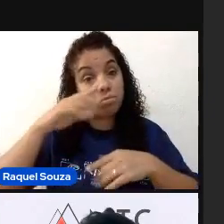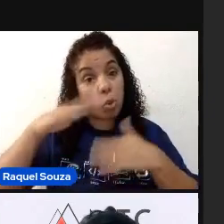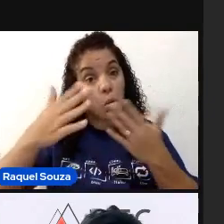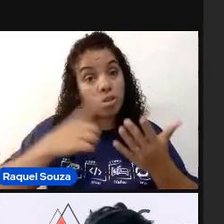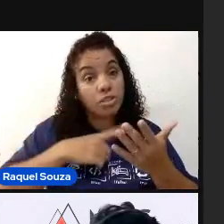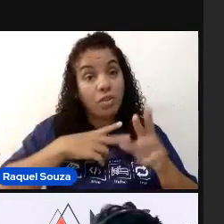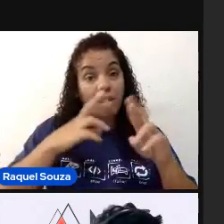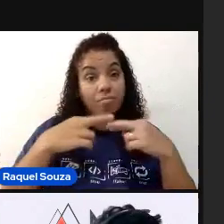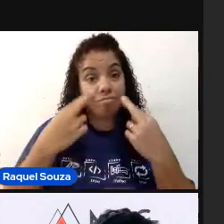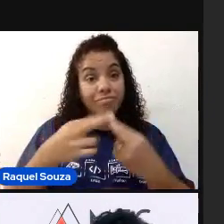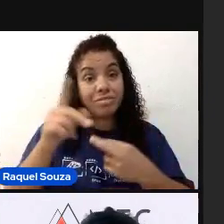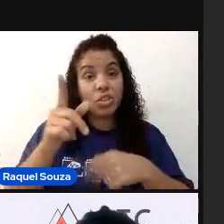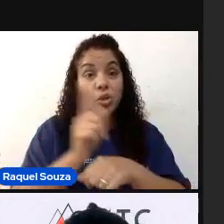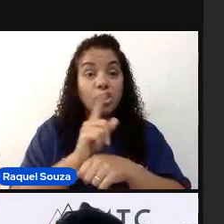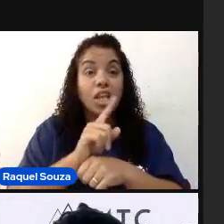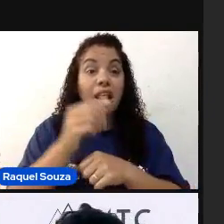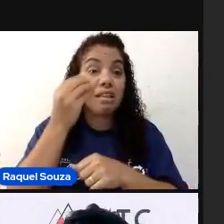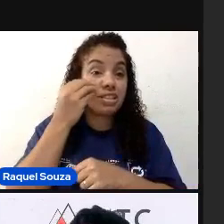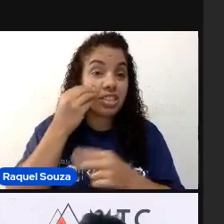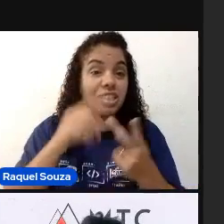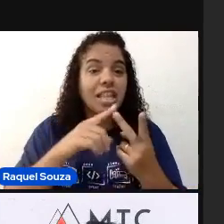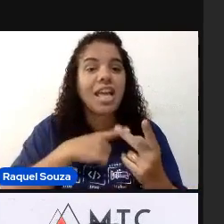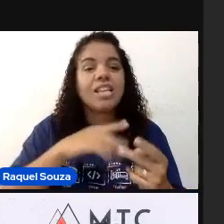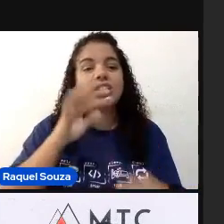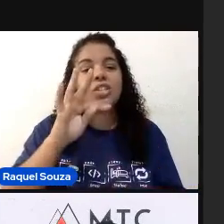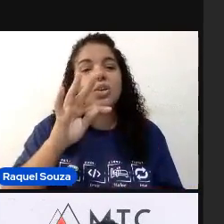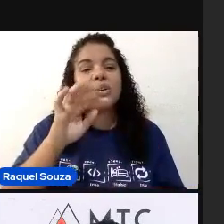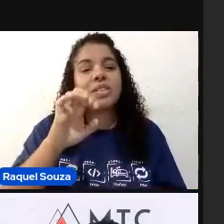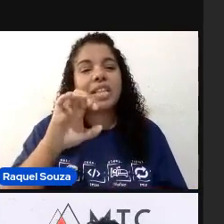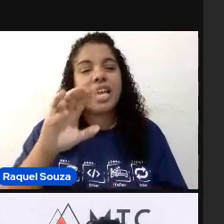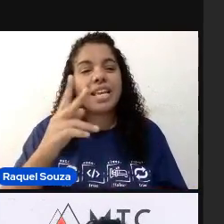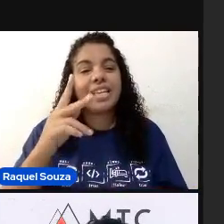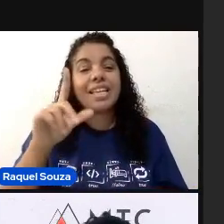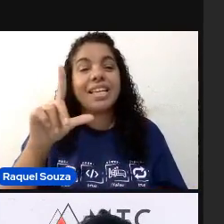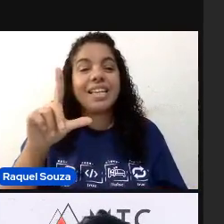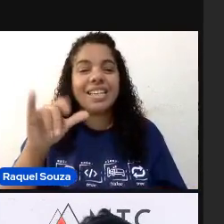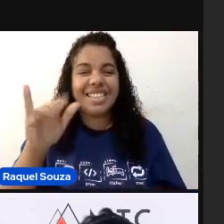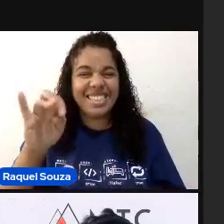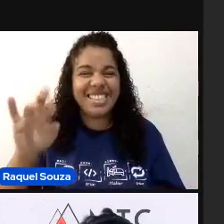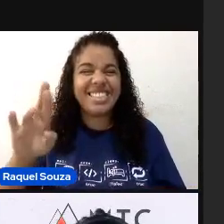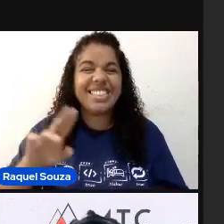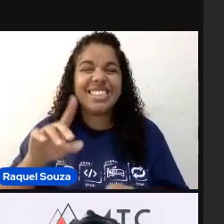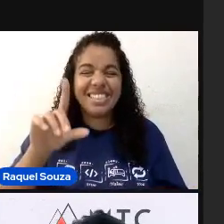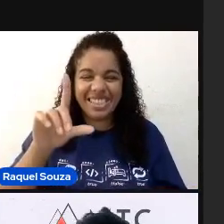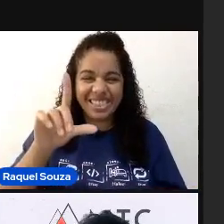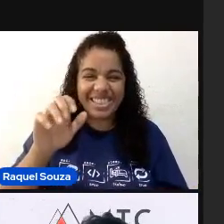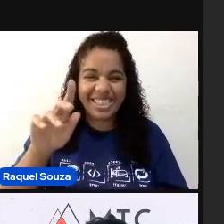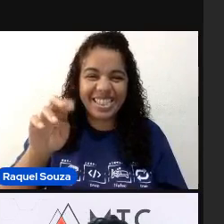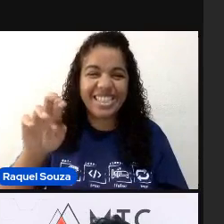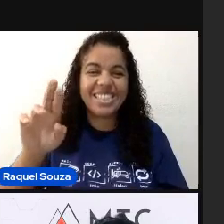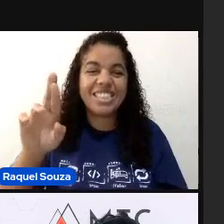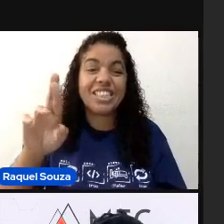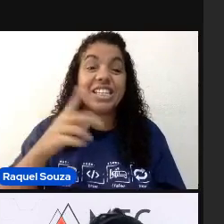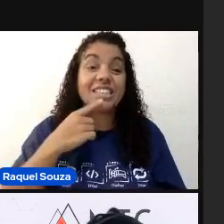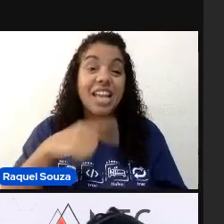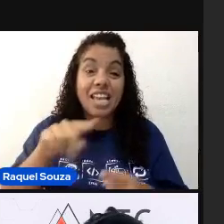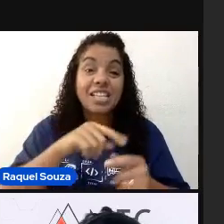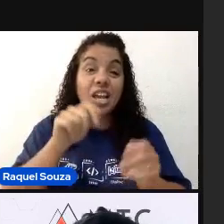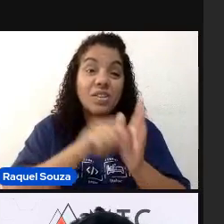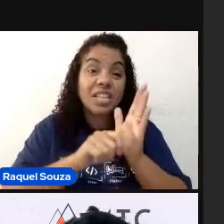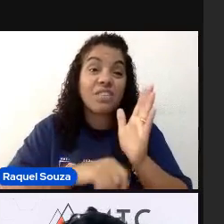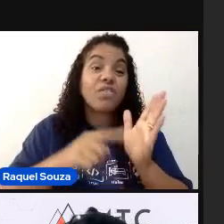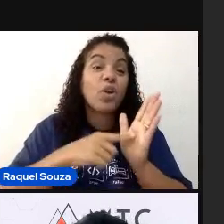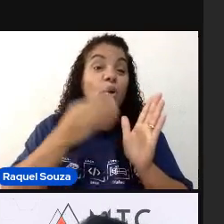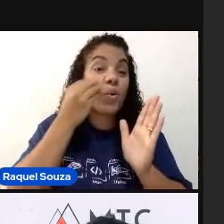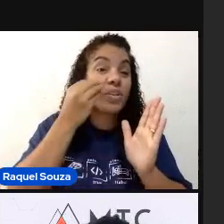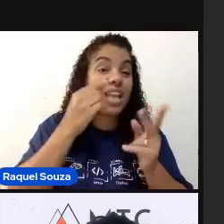reunião aí com o seu gerente de testes, com o seu tech lead. Fale assim, tem todas essas daqui. Eu escrevi um teste em cada